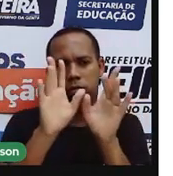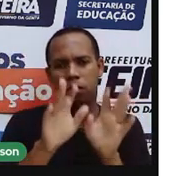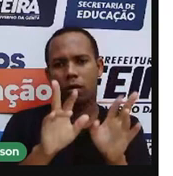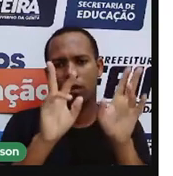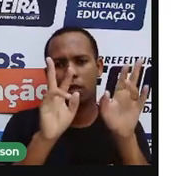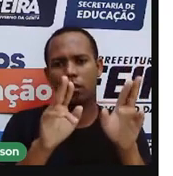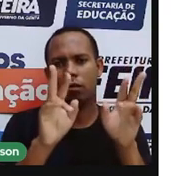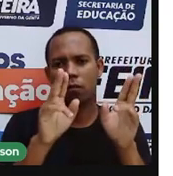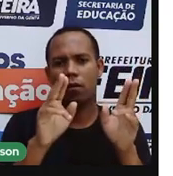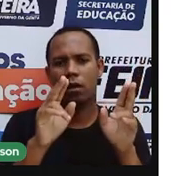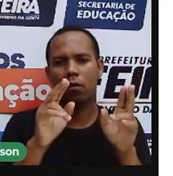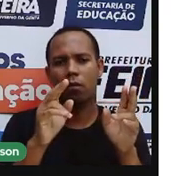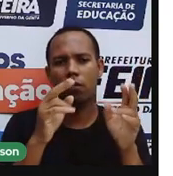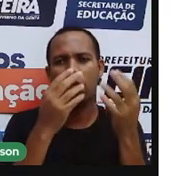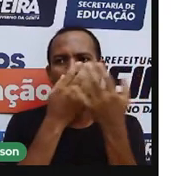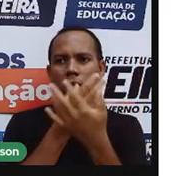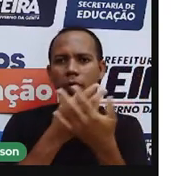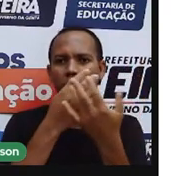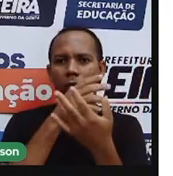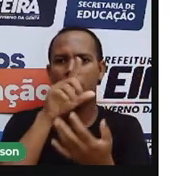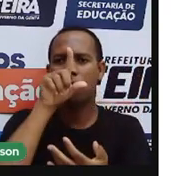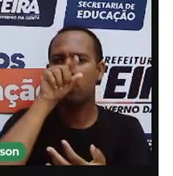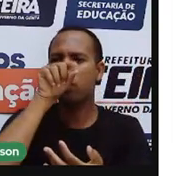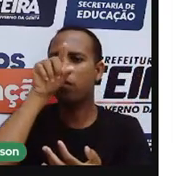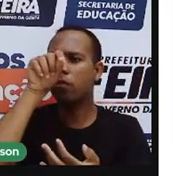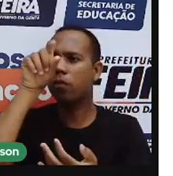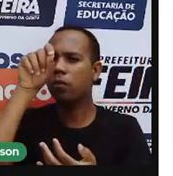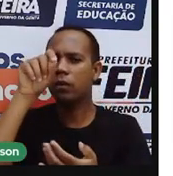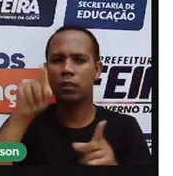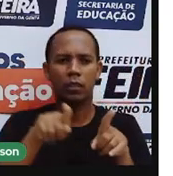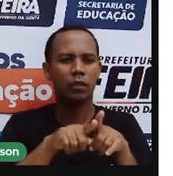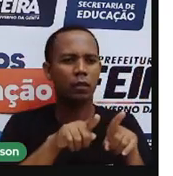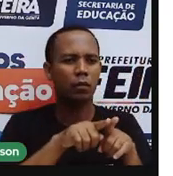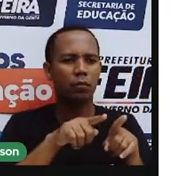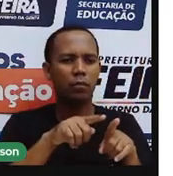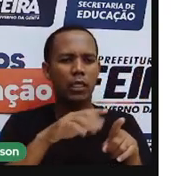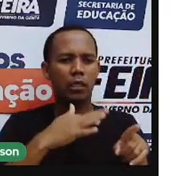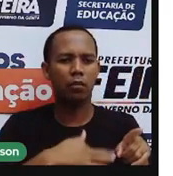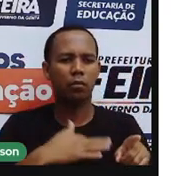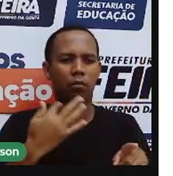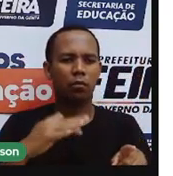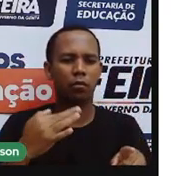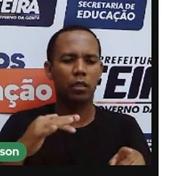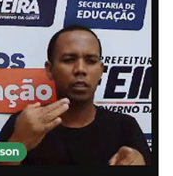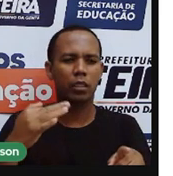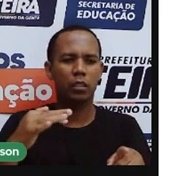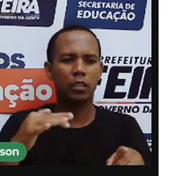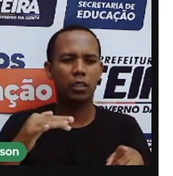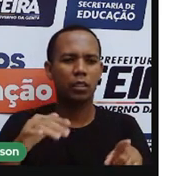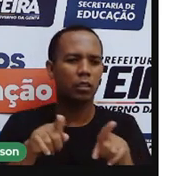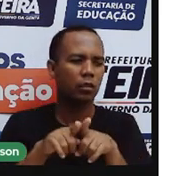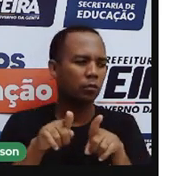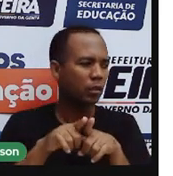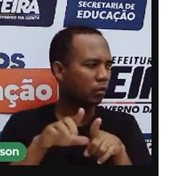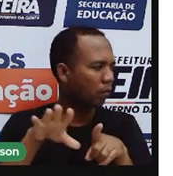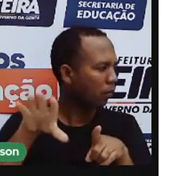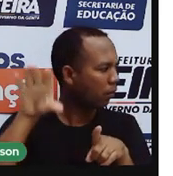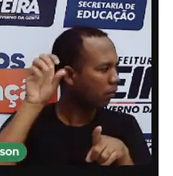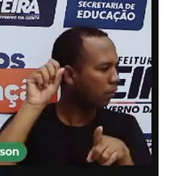canto me respondia e a dor que mais me doía se fazia ser ouvida.